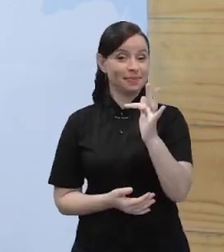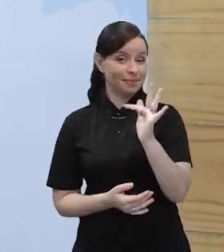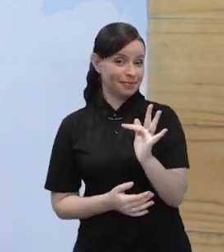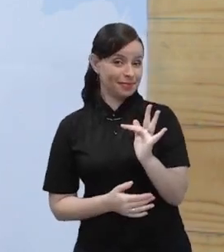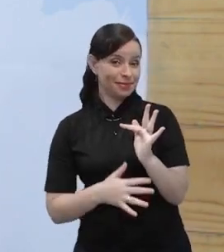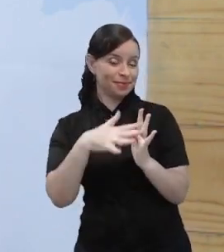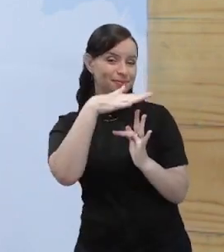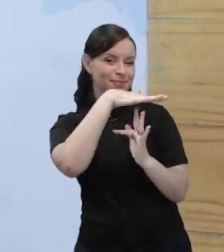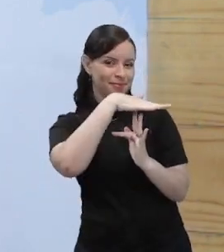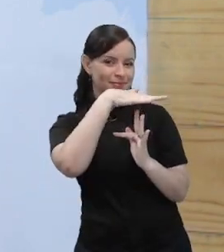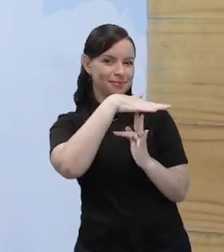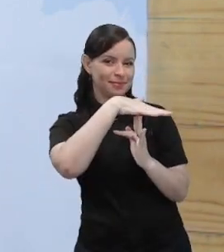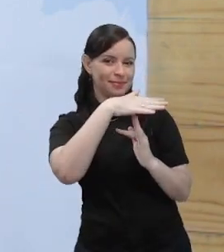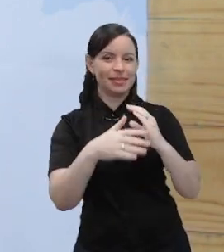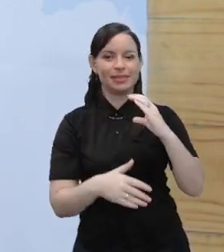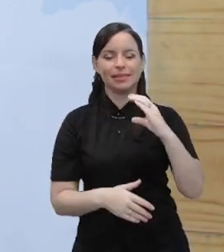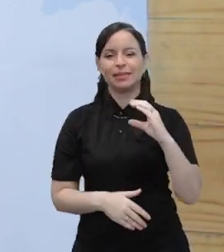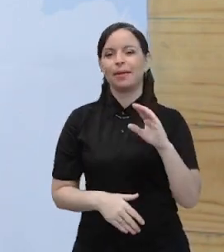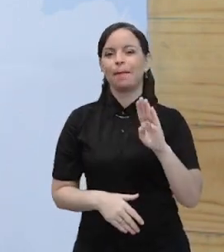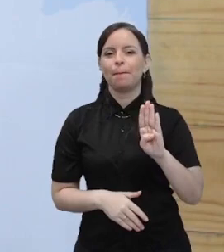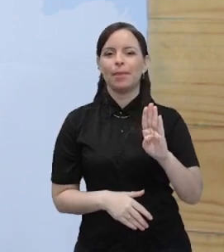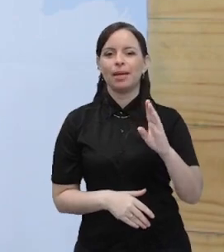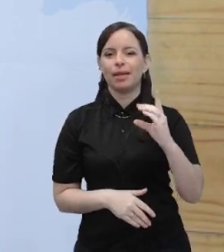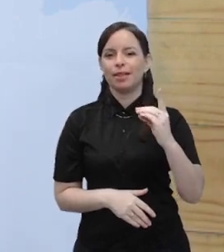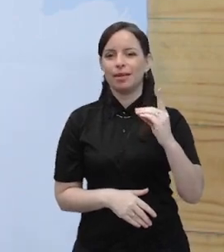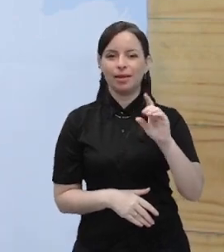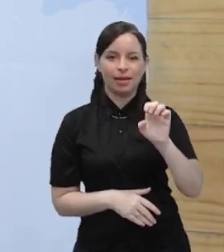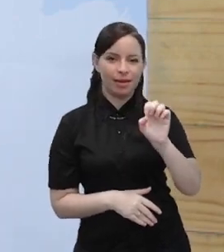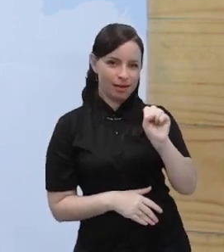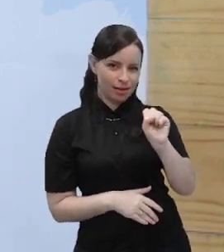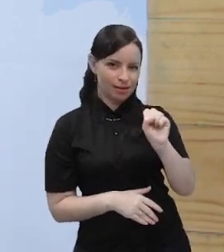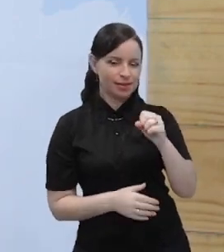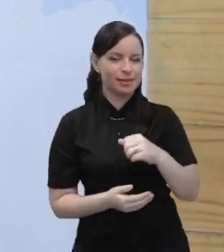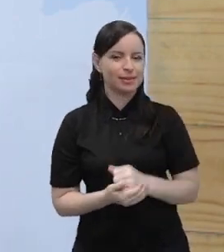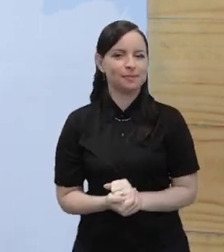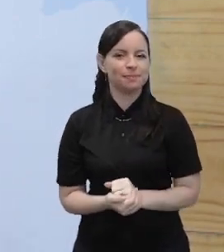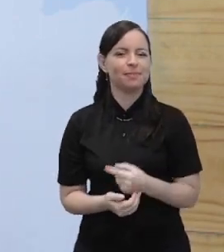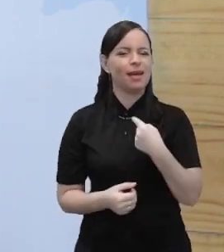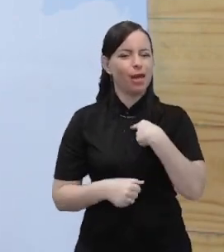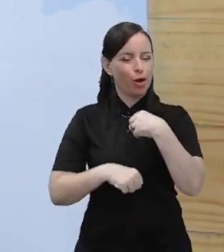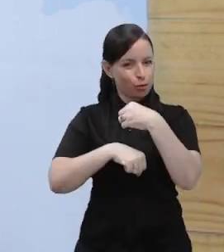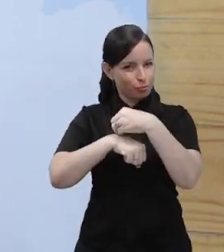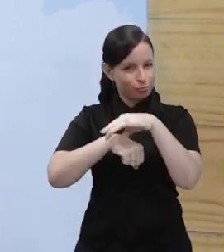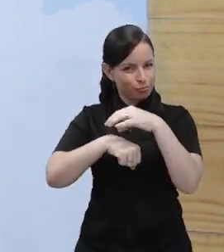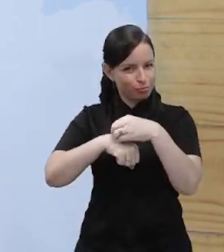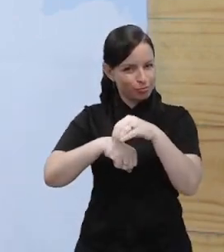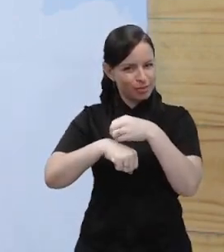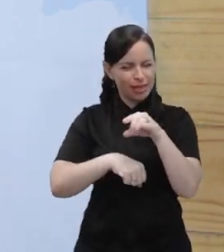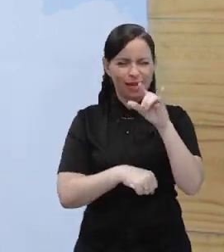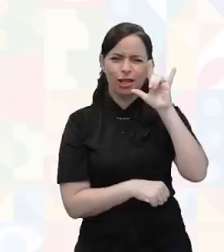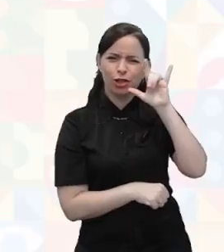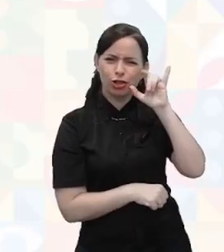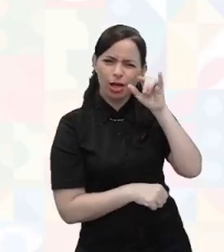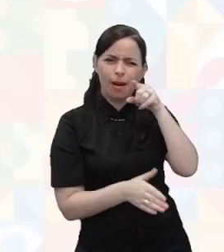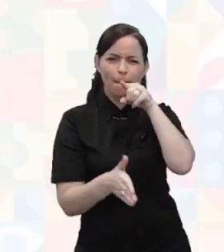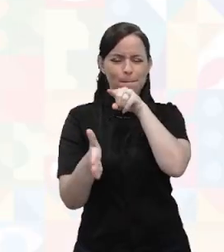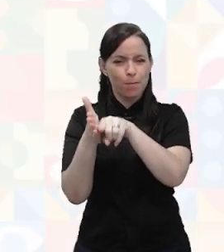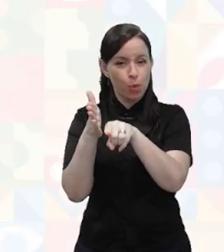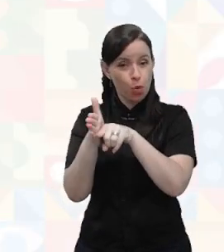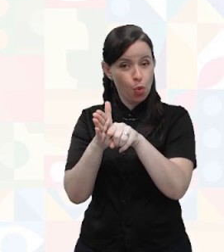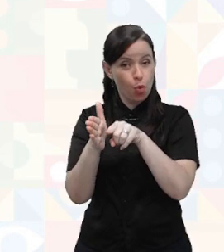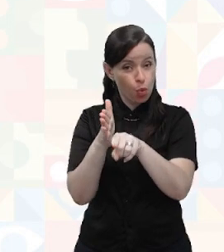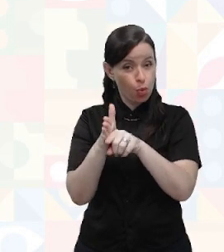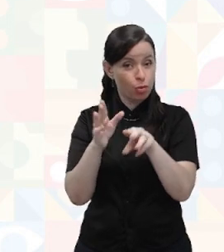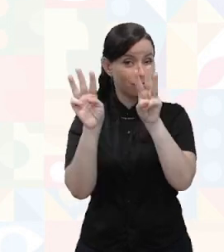CBDS. E aí eu vou sugerir para você que você acesse o Instagram, o site da Confederação,